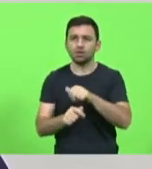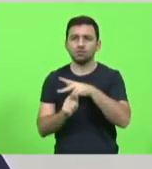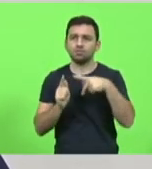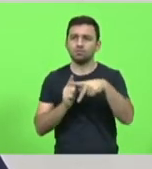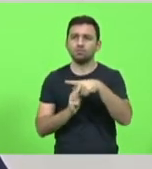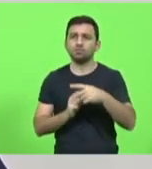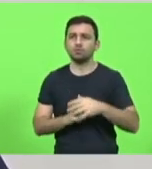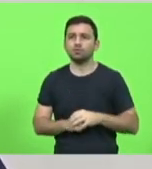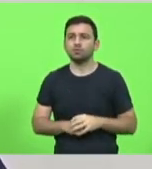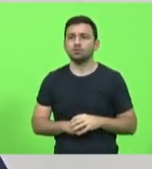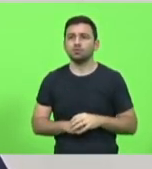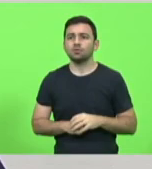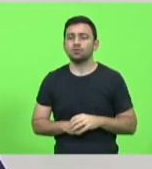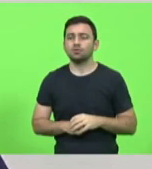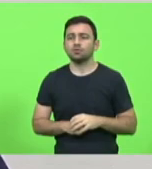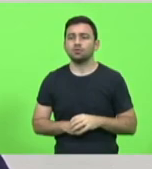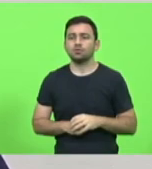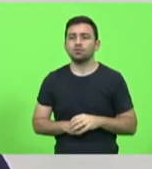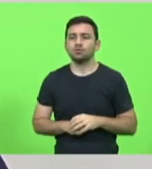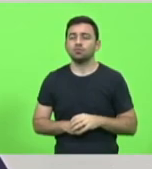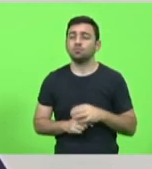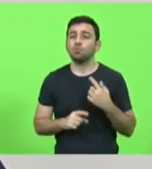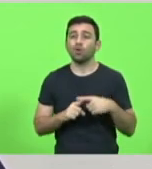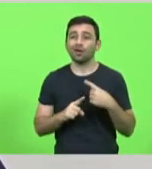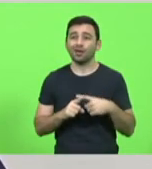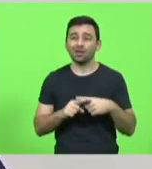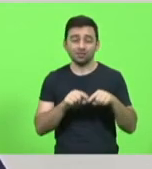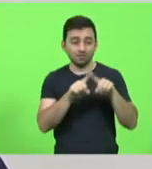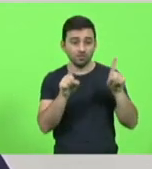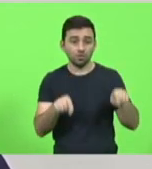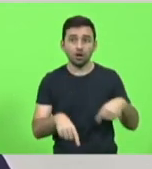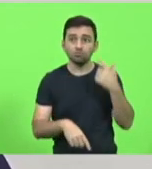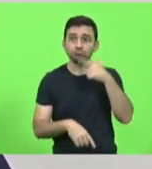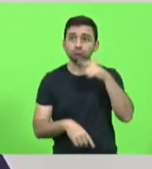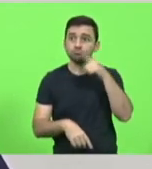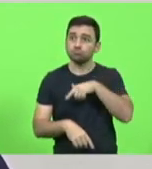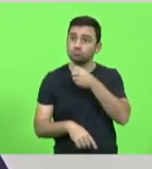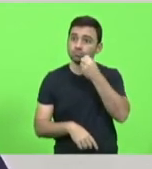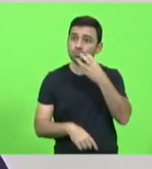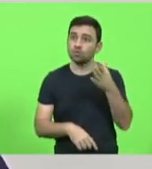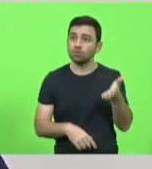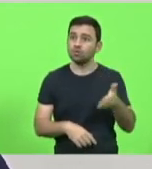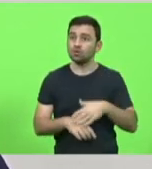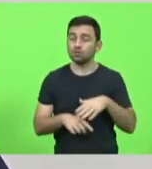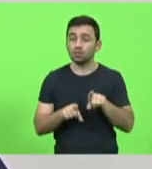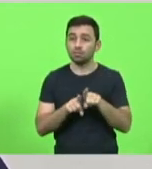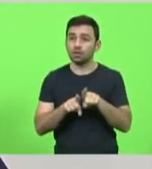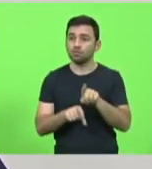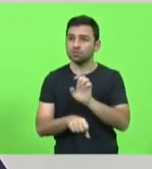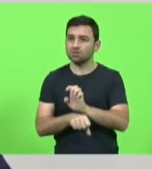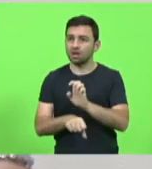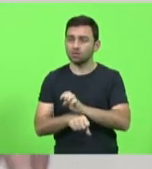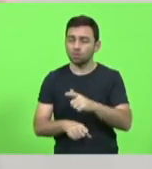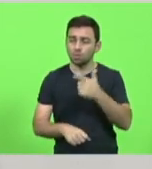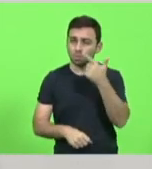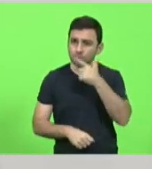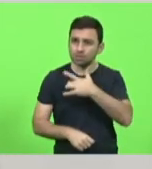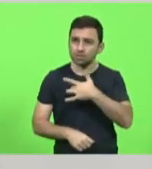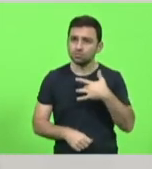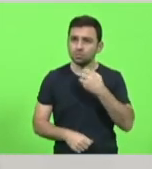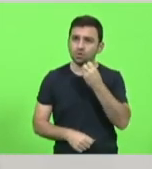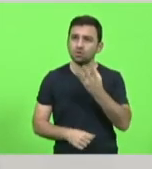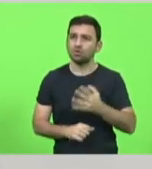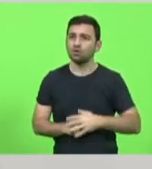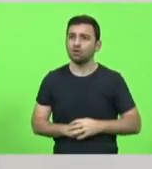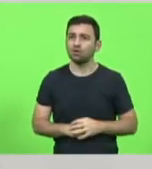para o bem inclusive do próprio servidor e para que o nosso Estado possa se tornar mais saudável. O quanto